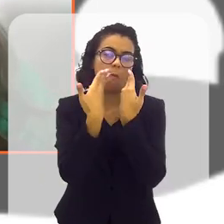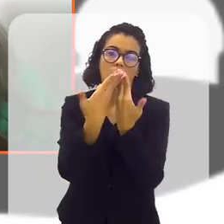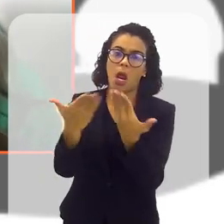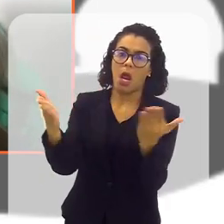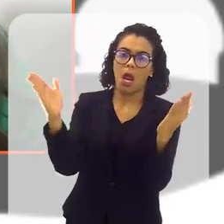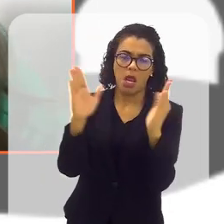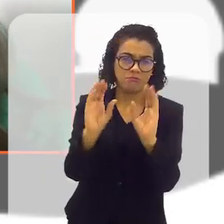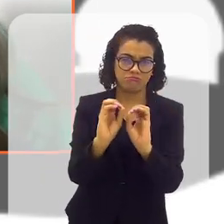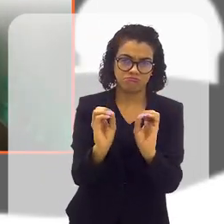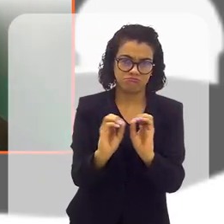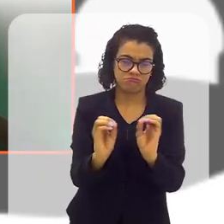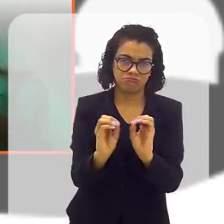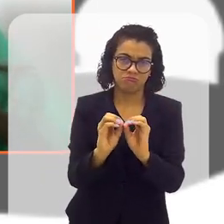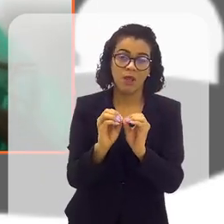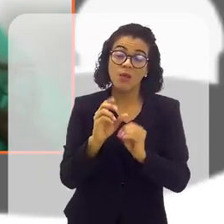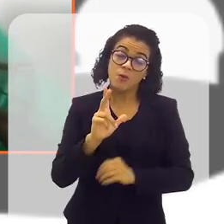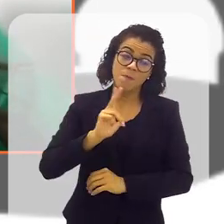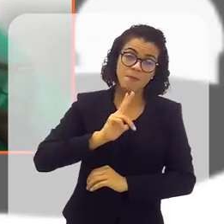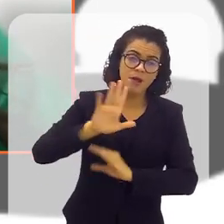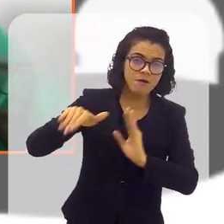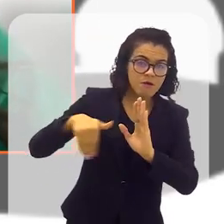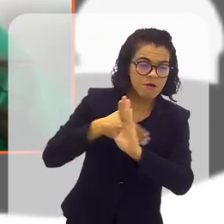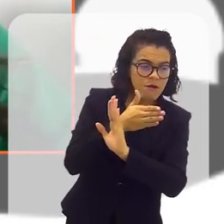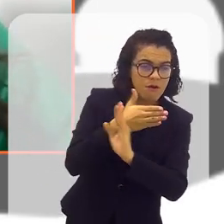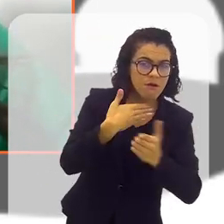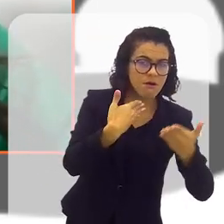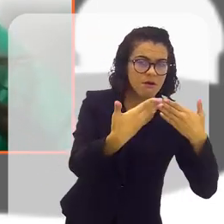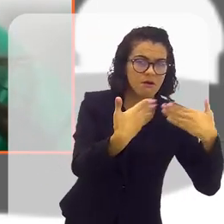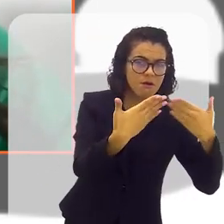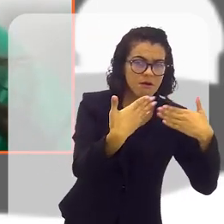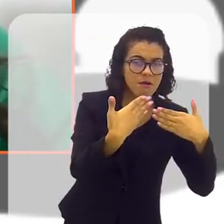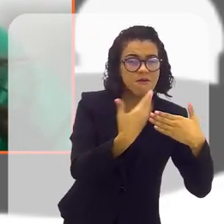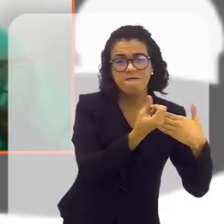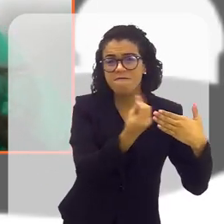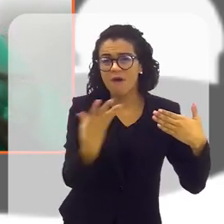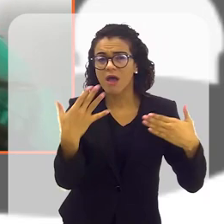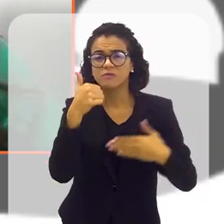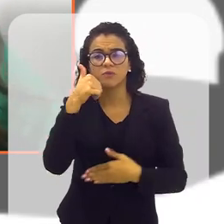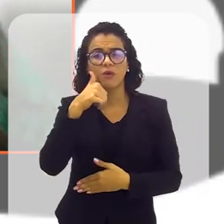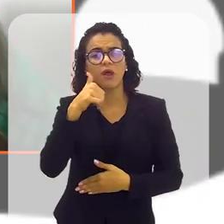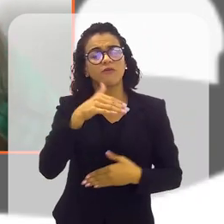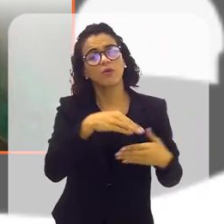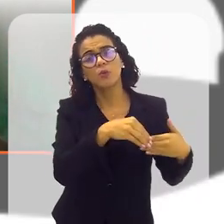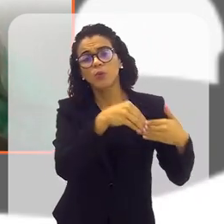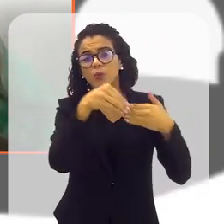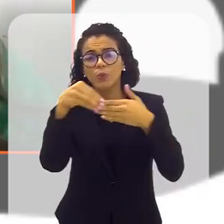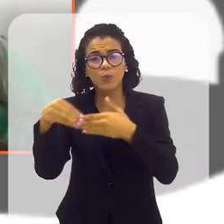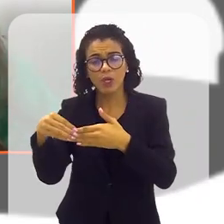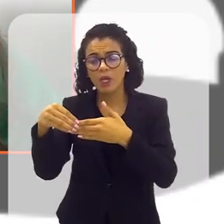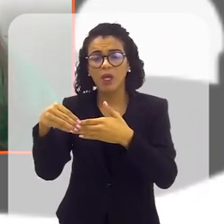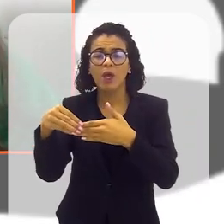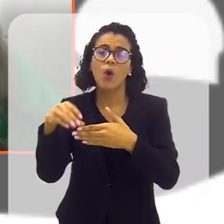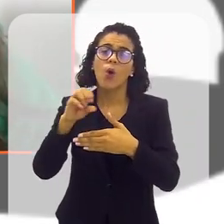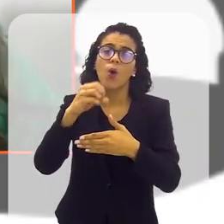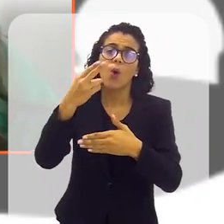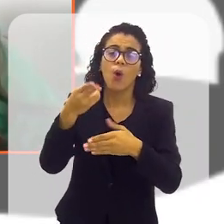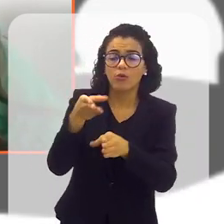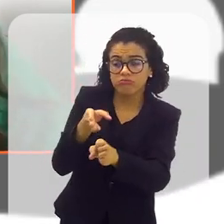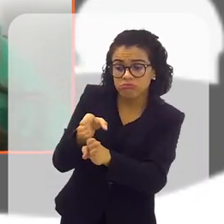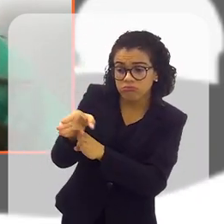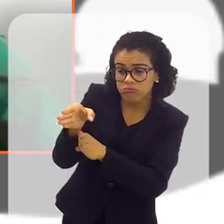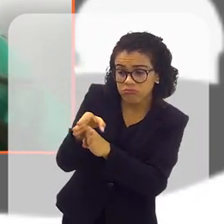abertamente, depois nós nos falamos no privado, e muitas delas foram direcionadas ou receberam